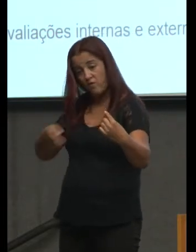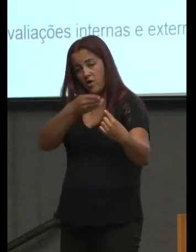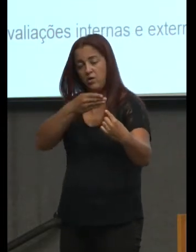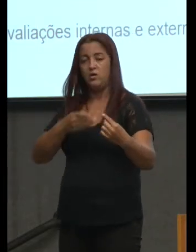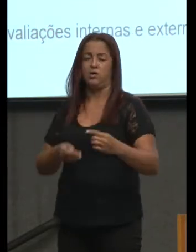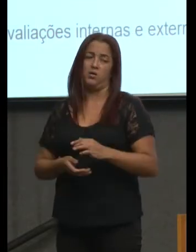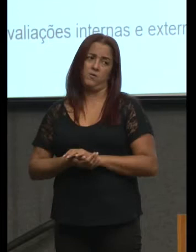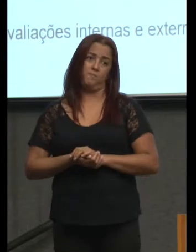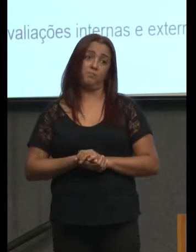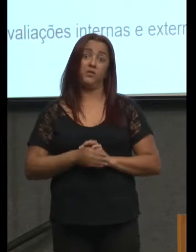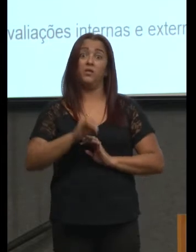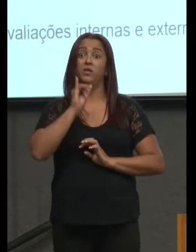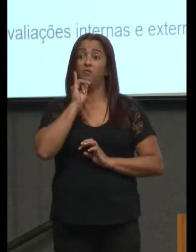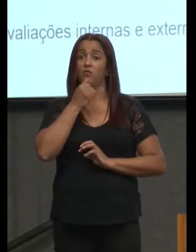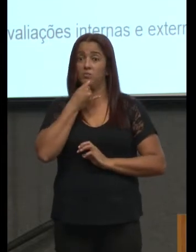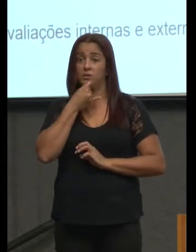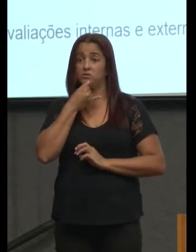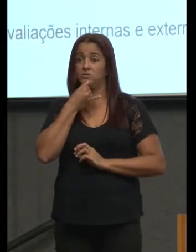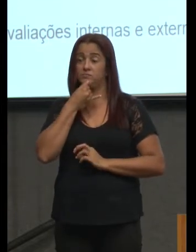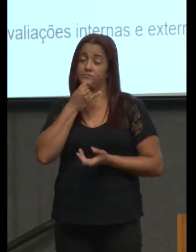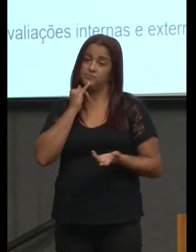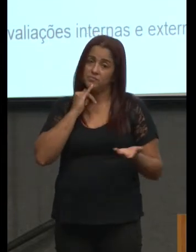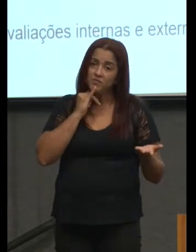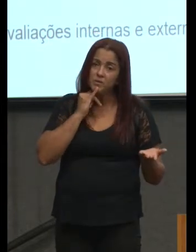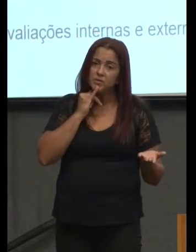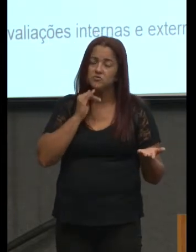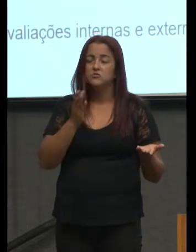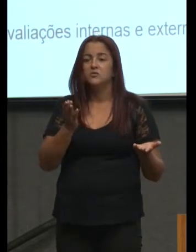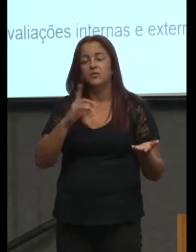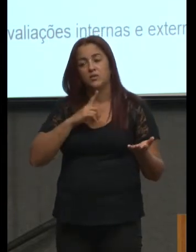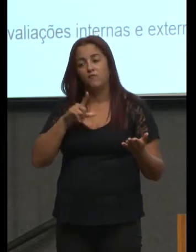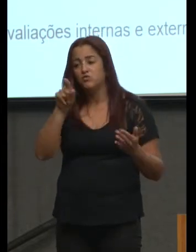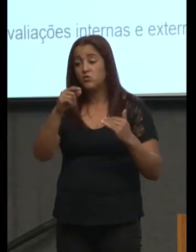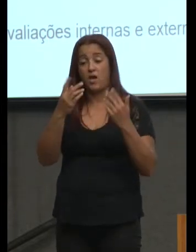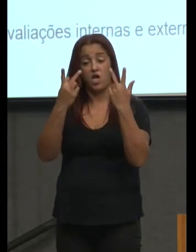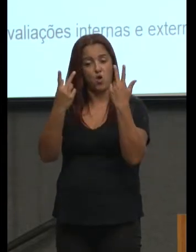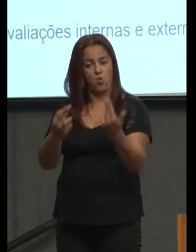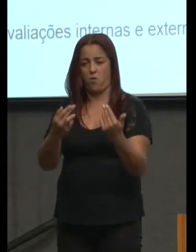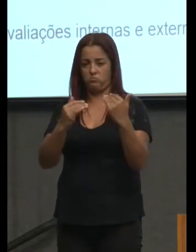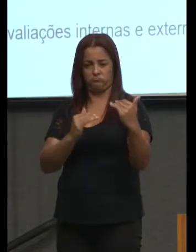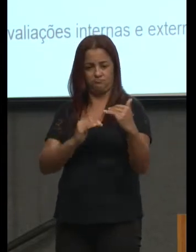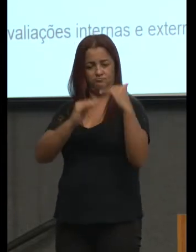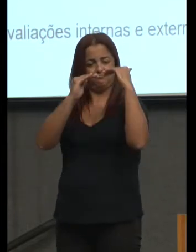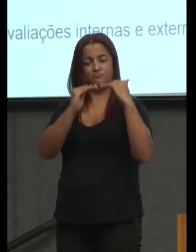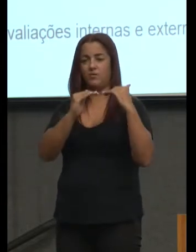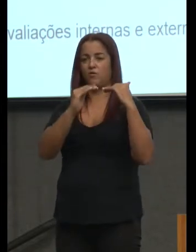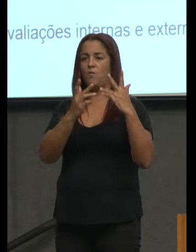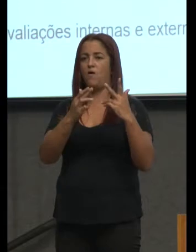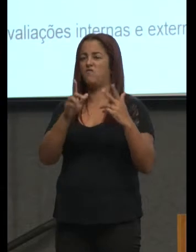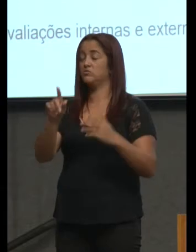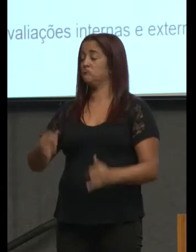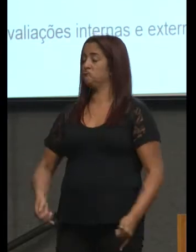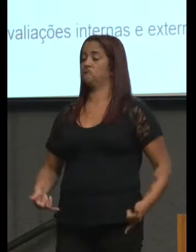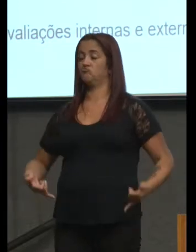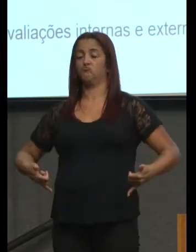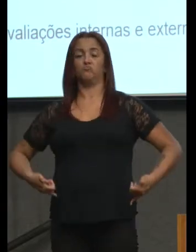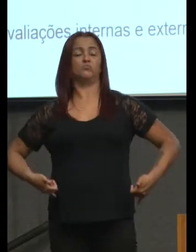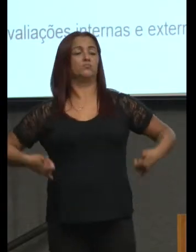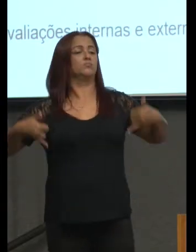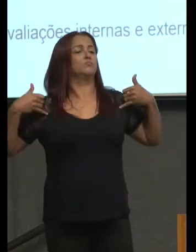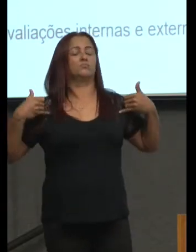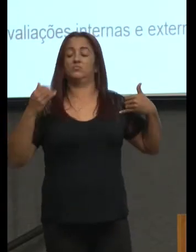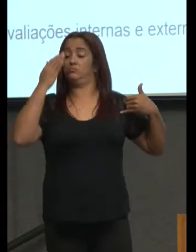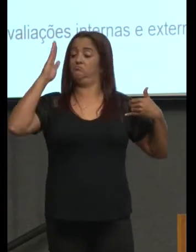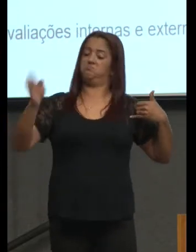infelizmente desiguais ao outro de você se sentir arrogantemente superior ao outro